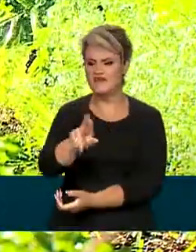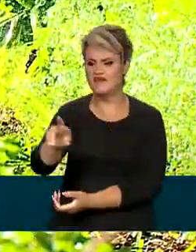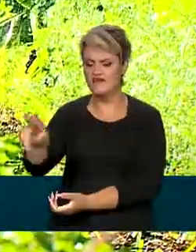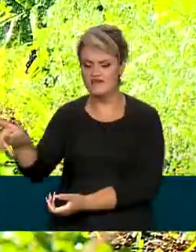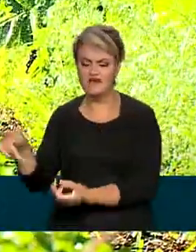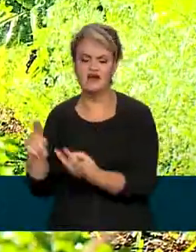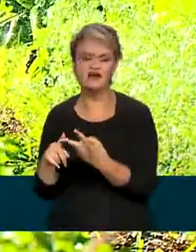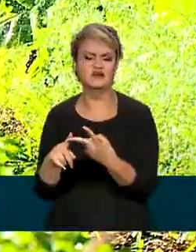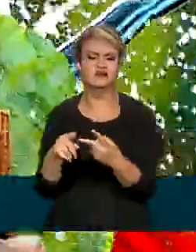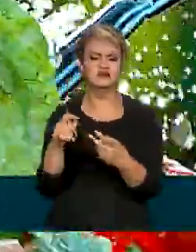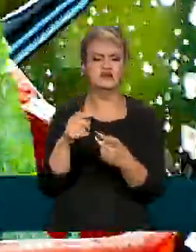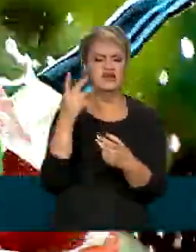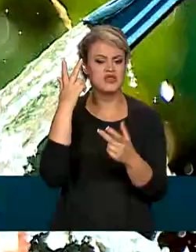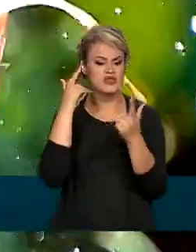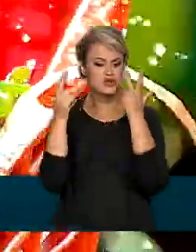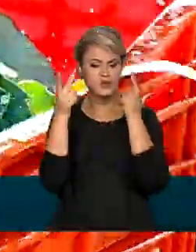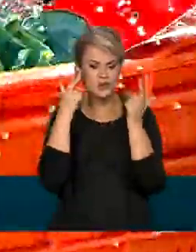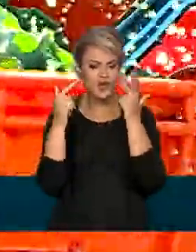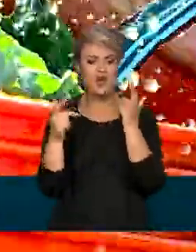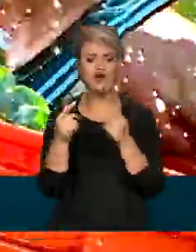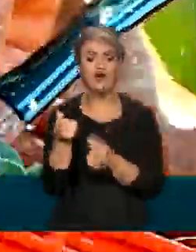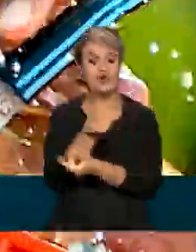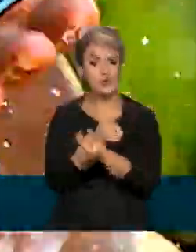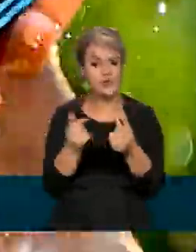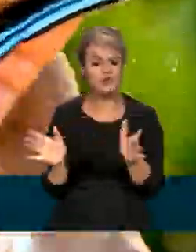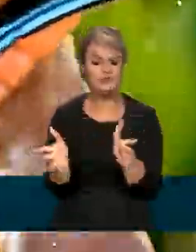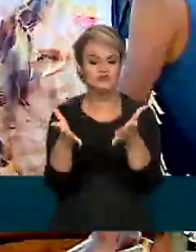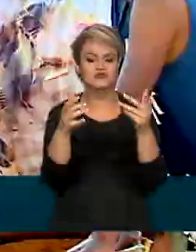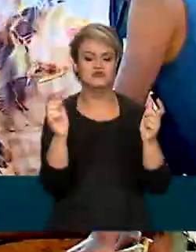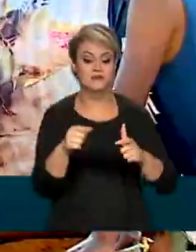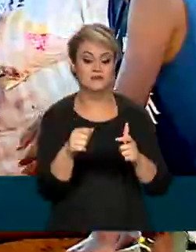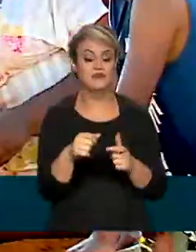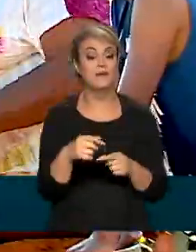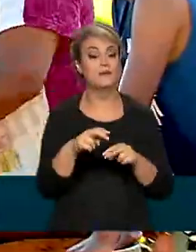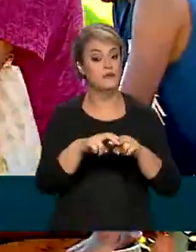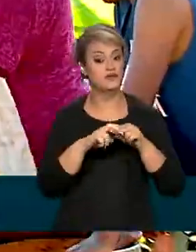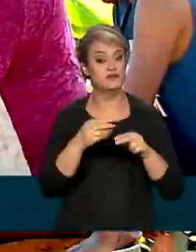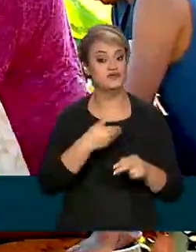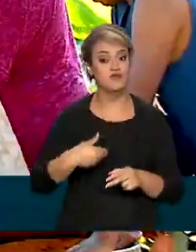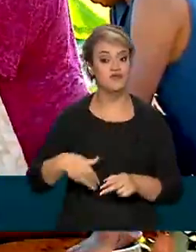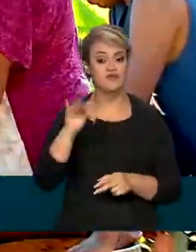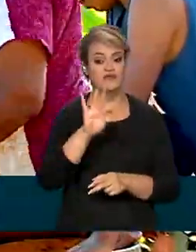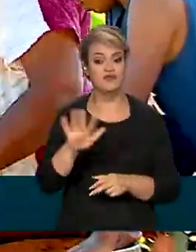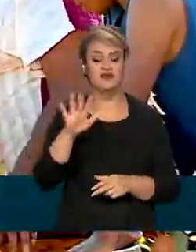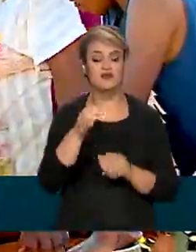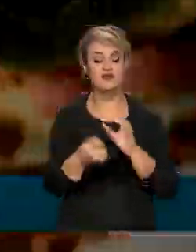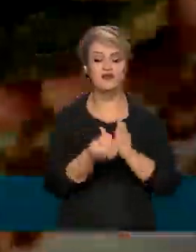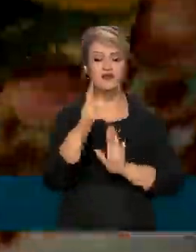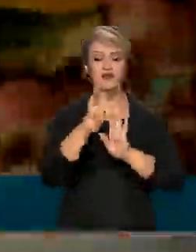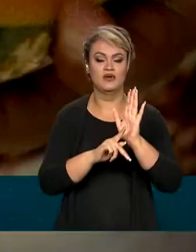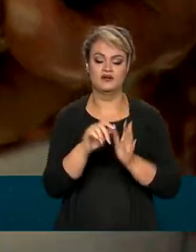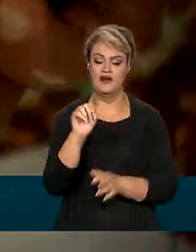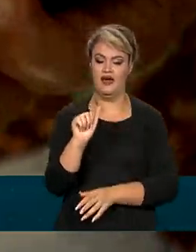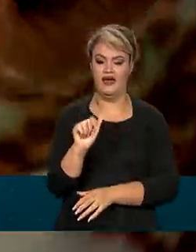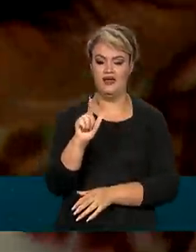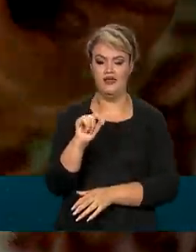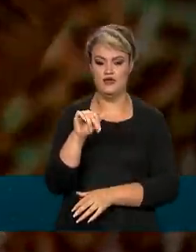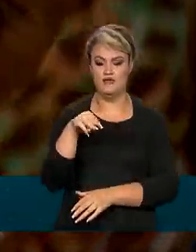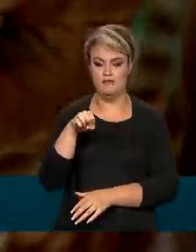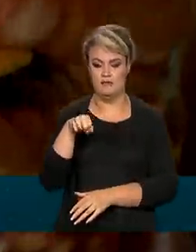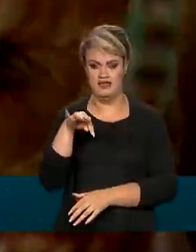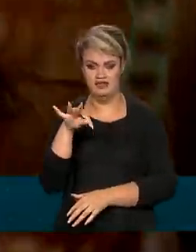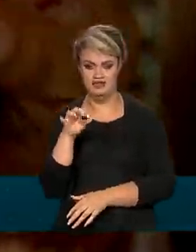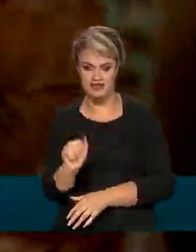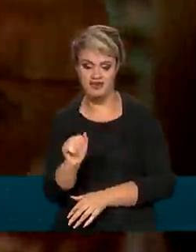aos recursos naturais e à economia local. Nessa linha, o governo federal criou o Alimenta Brasil, promovendo o acesso à